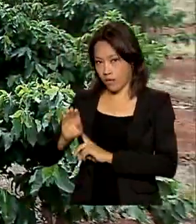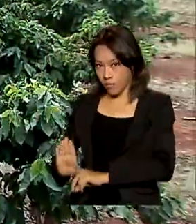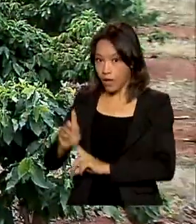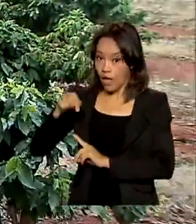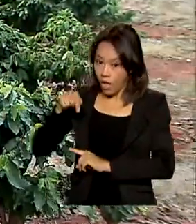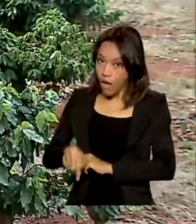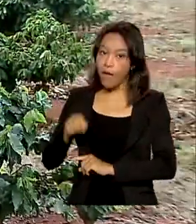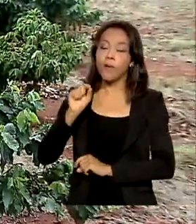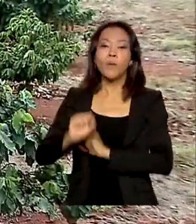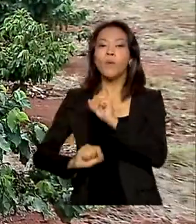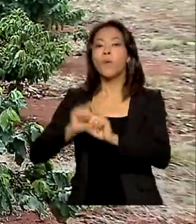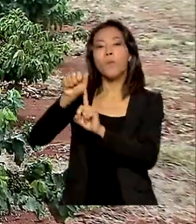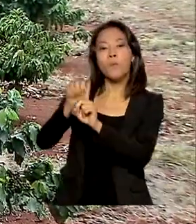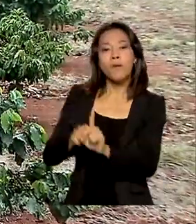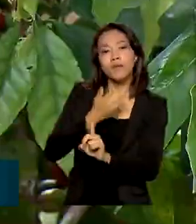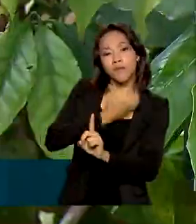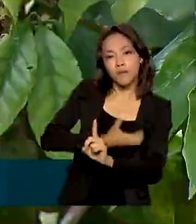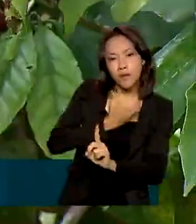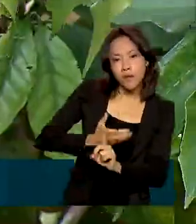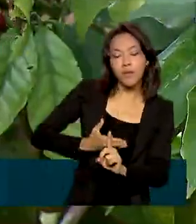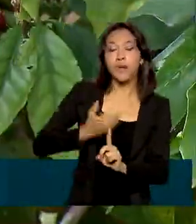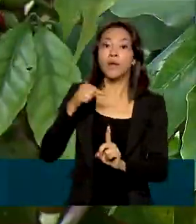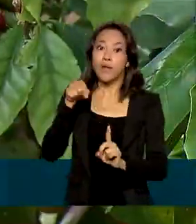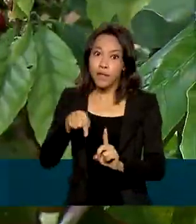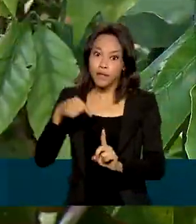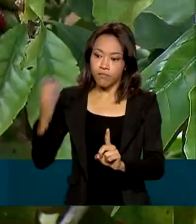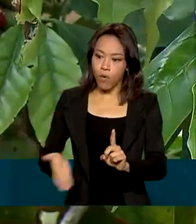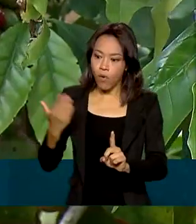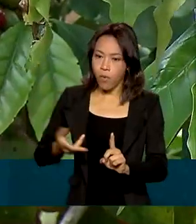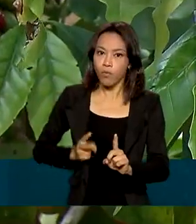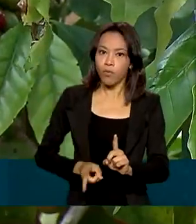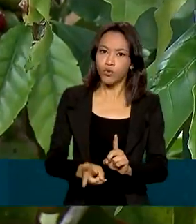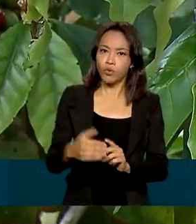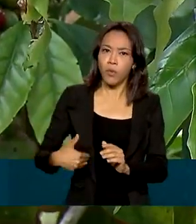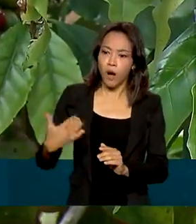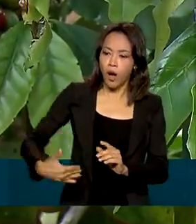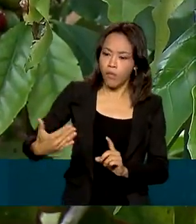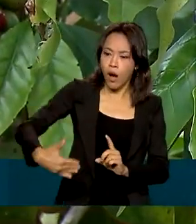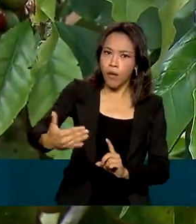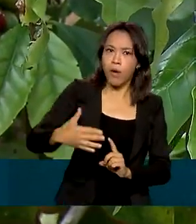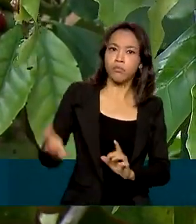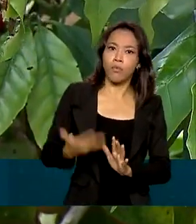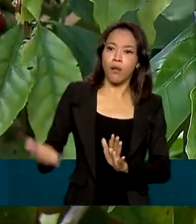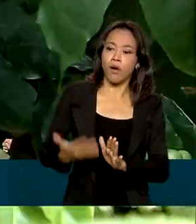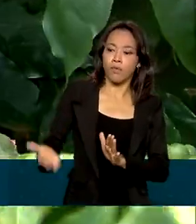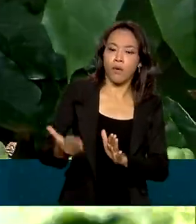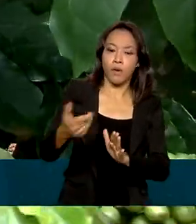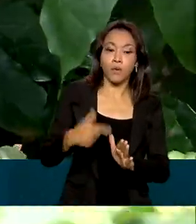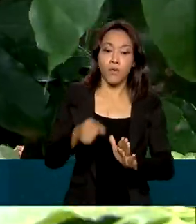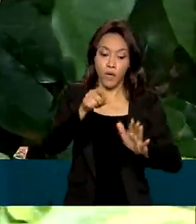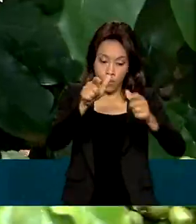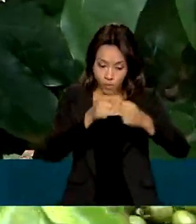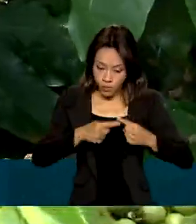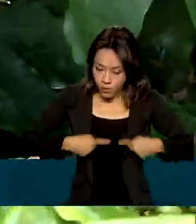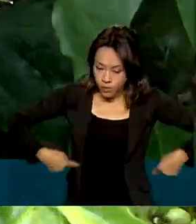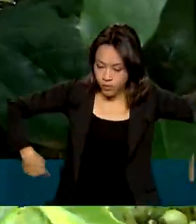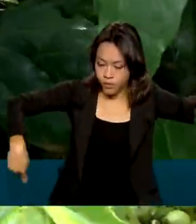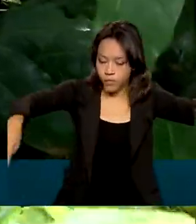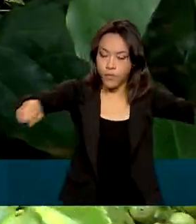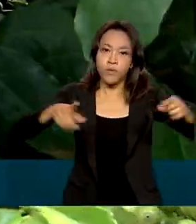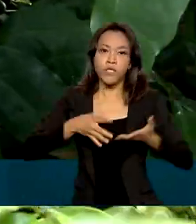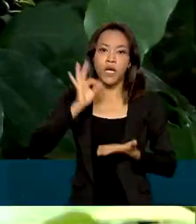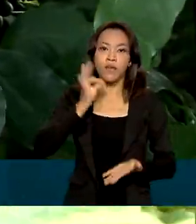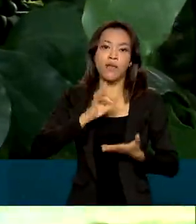são relativos ao mês de dezembro e a produção ainda está em andamento. A área destinada à plantação de café neste ano